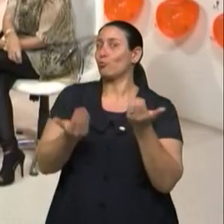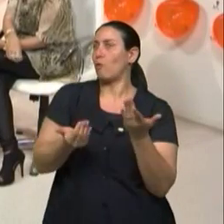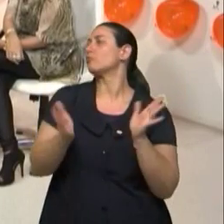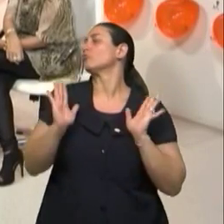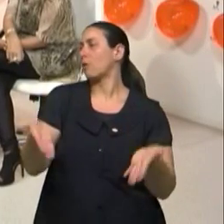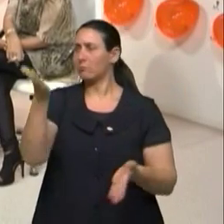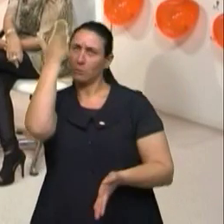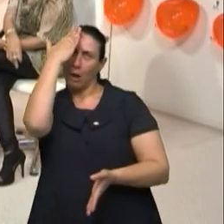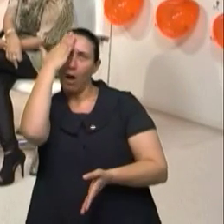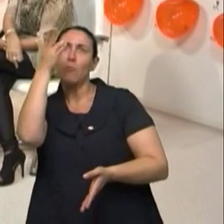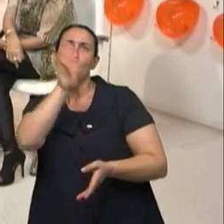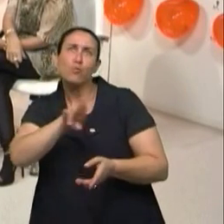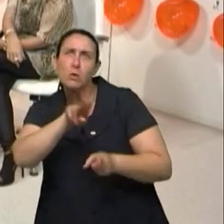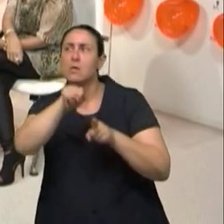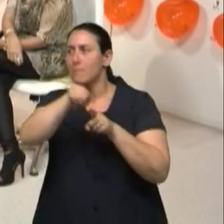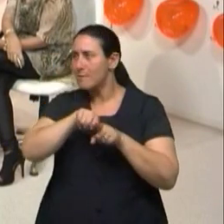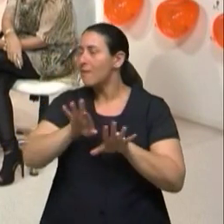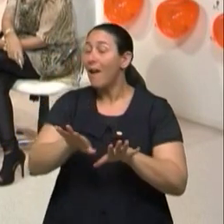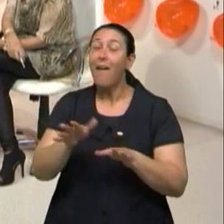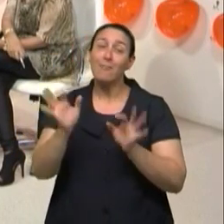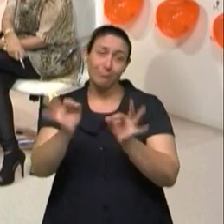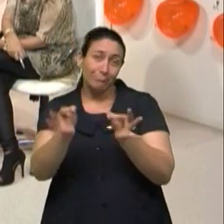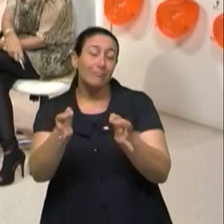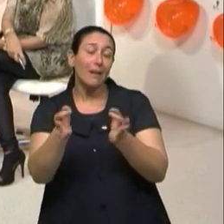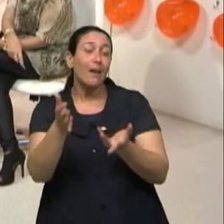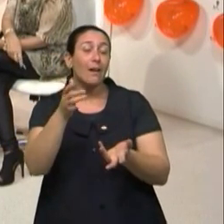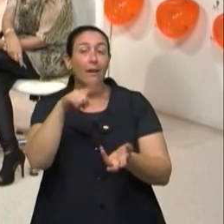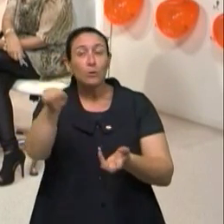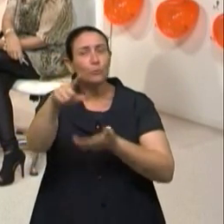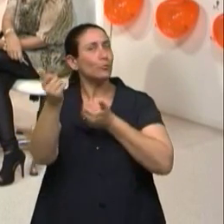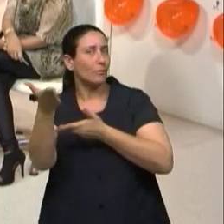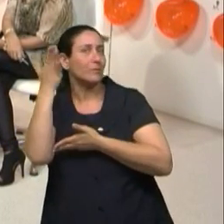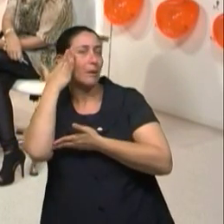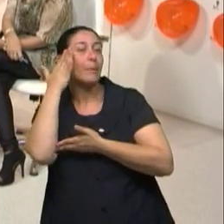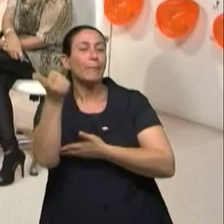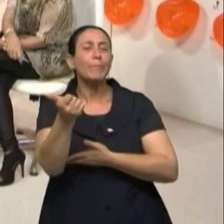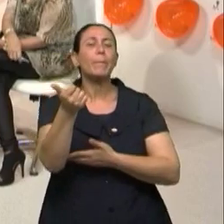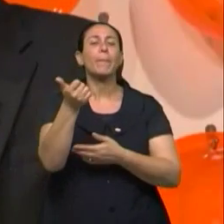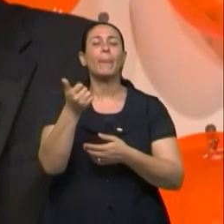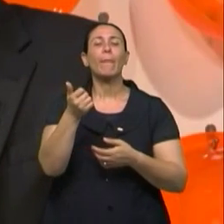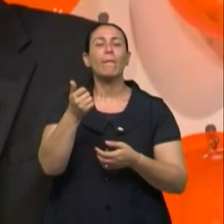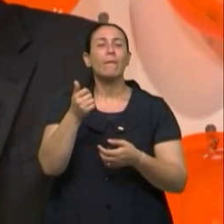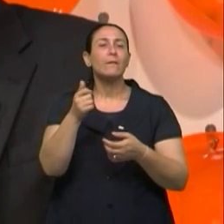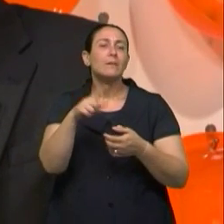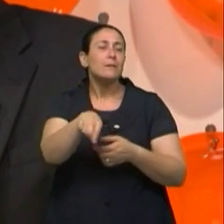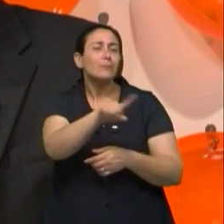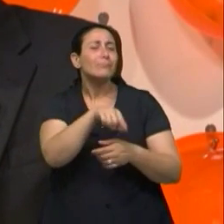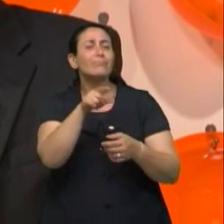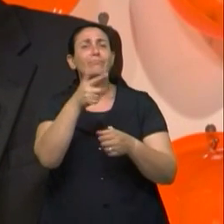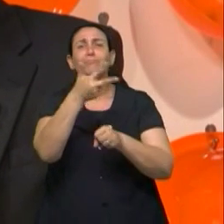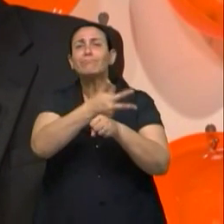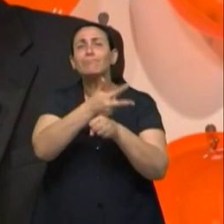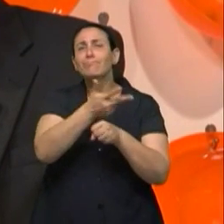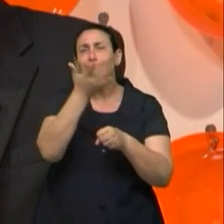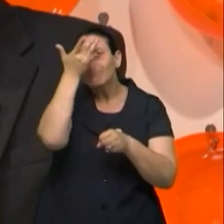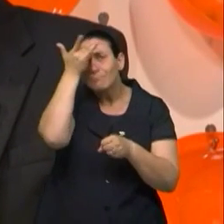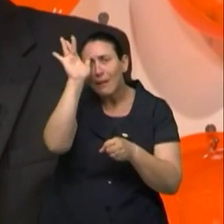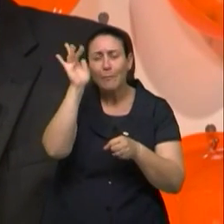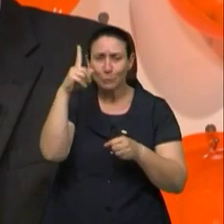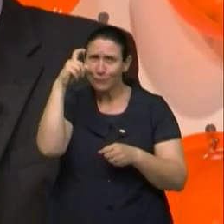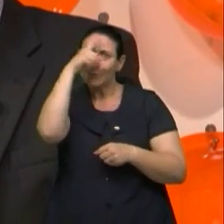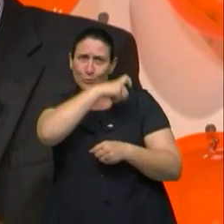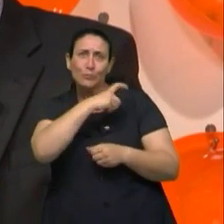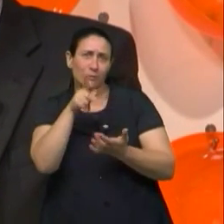sabendo que existe a camisinha. Sabendo que existe e que tem que ser utilizado. Então, assim, com certeza é uma